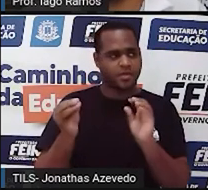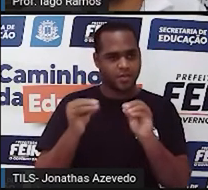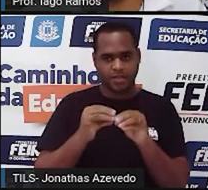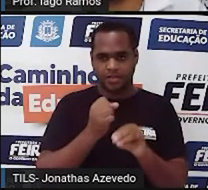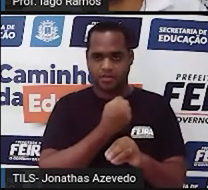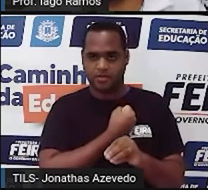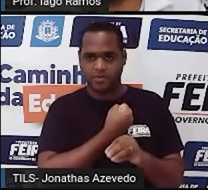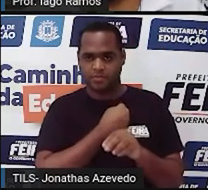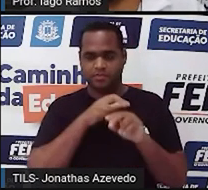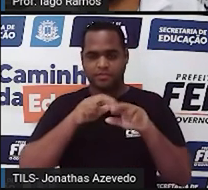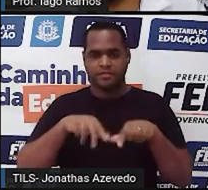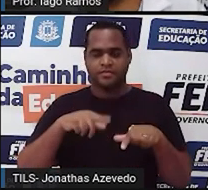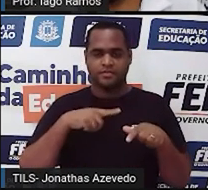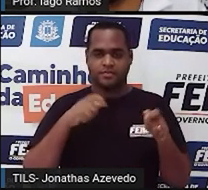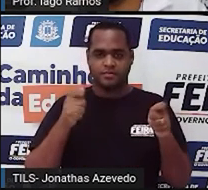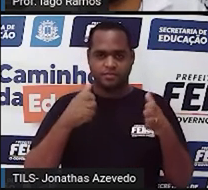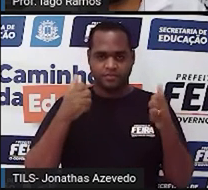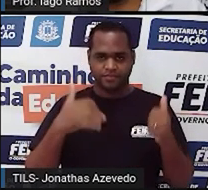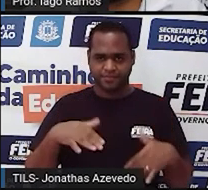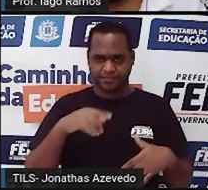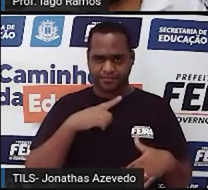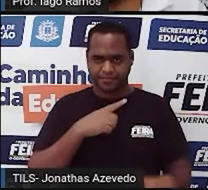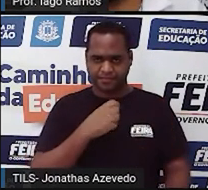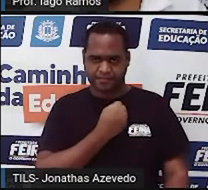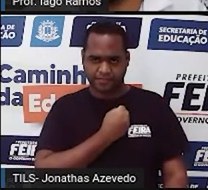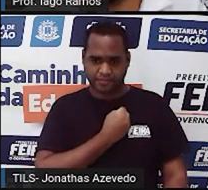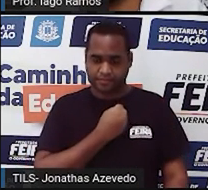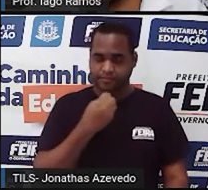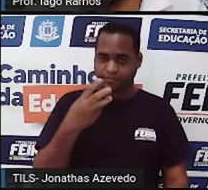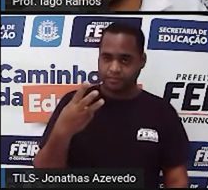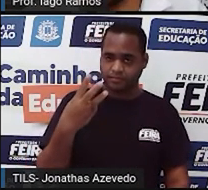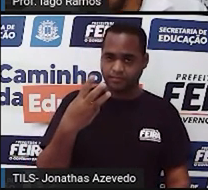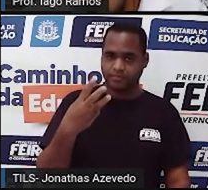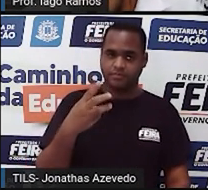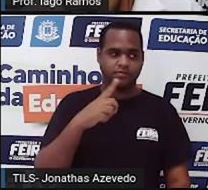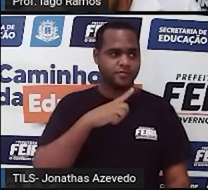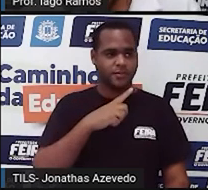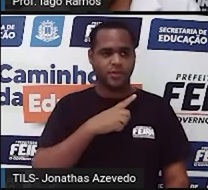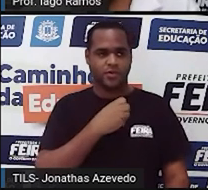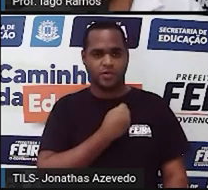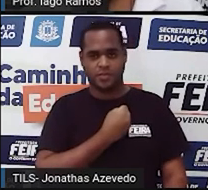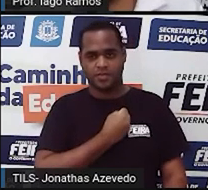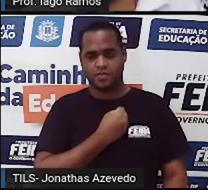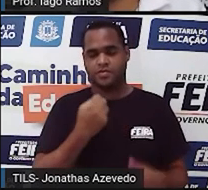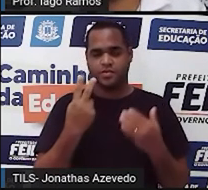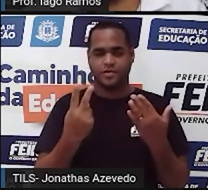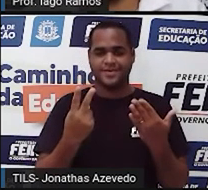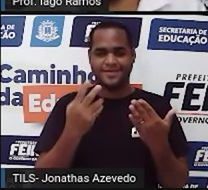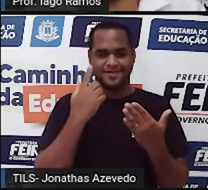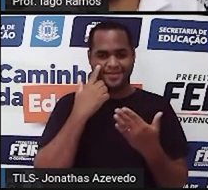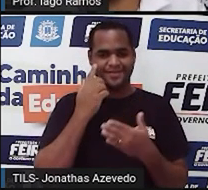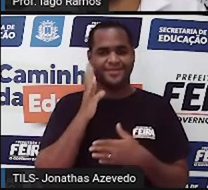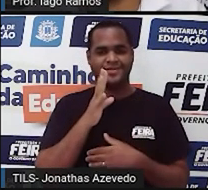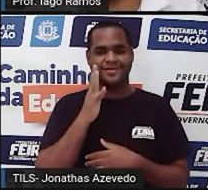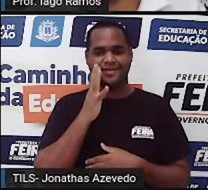também Então vai aparecer aqui o número 3 e aqui o número 2 Olha só que bacana